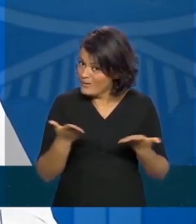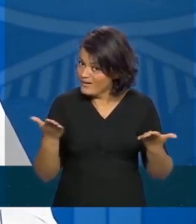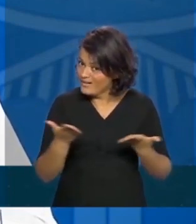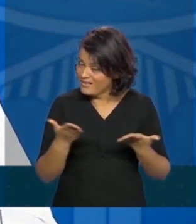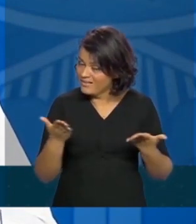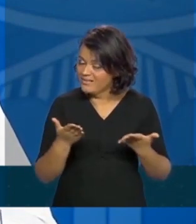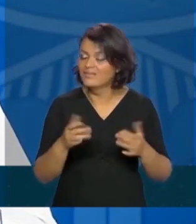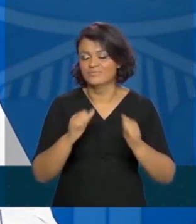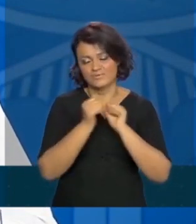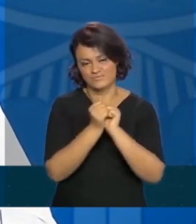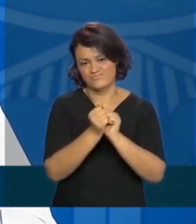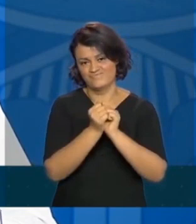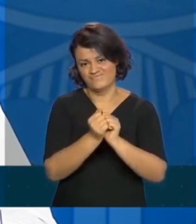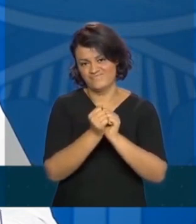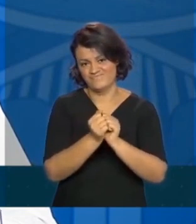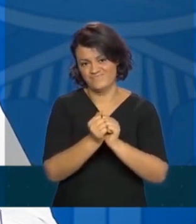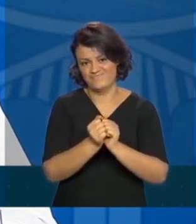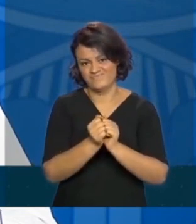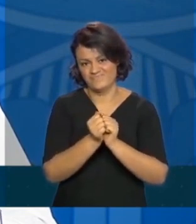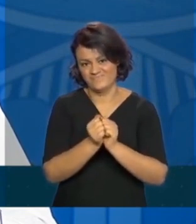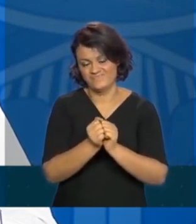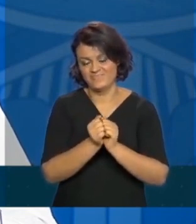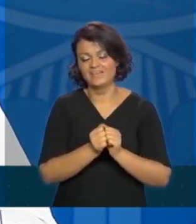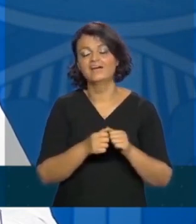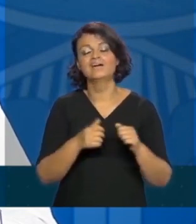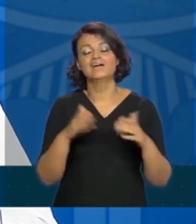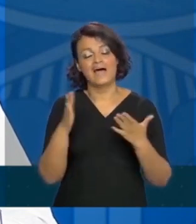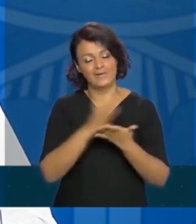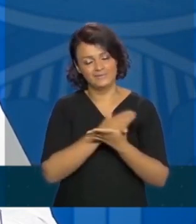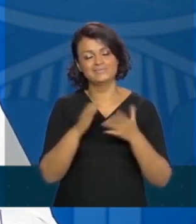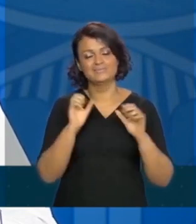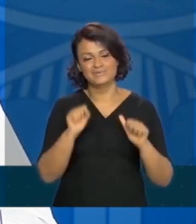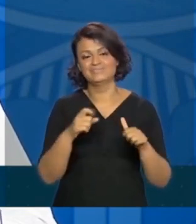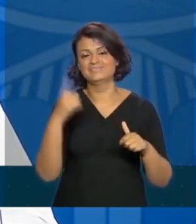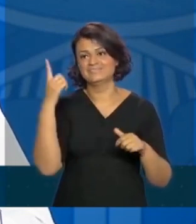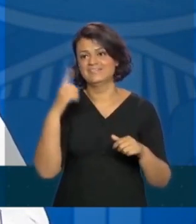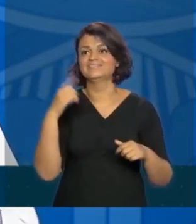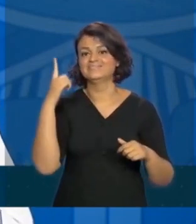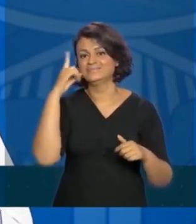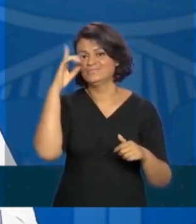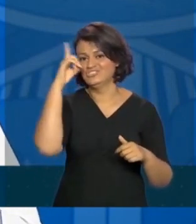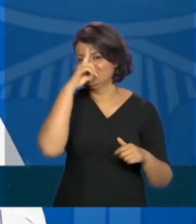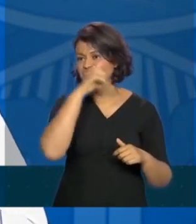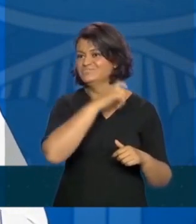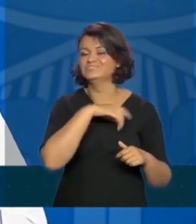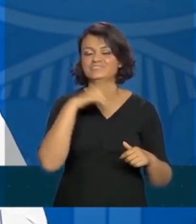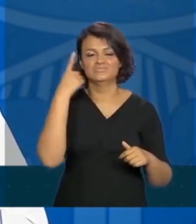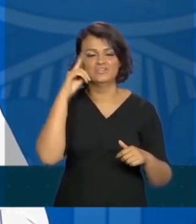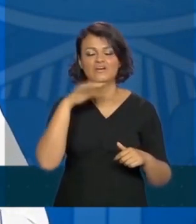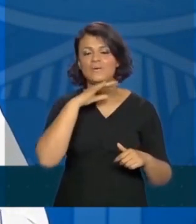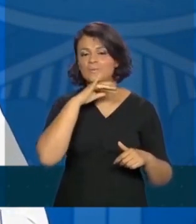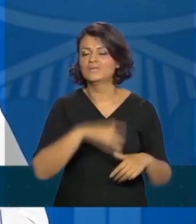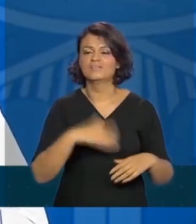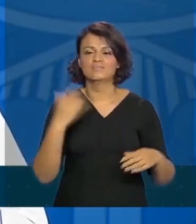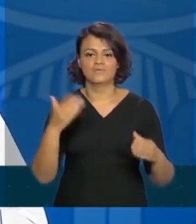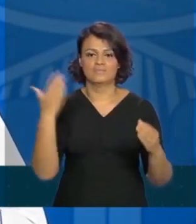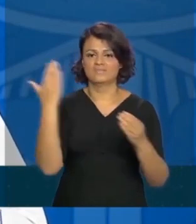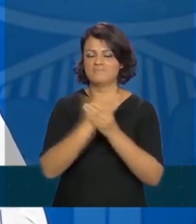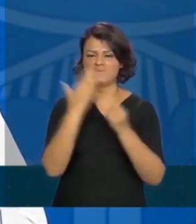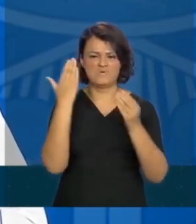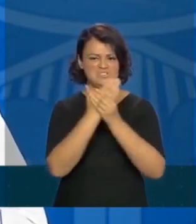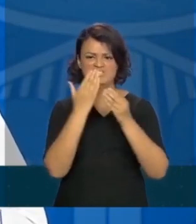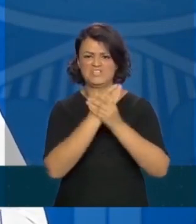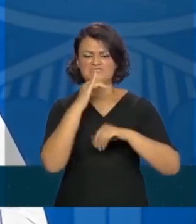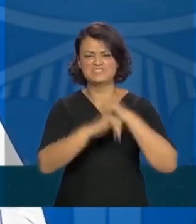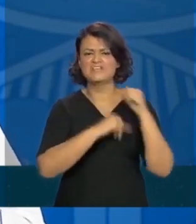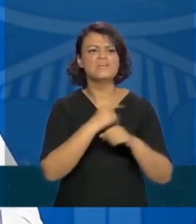da cabeceira eu vou estar ali. E vamos ter dias ruins, vamos ter pessoas que vão começar processos de internet,